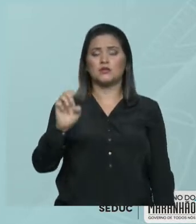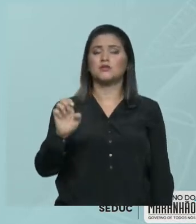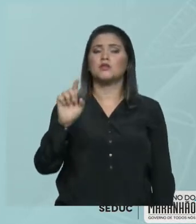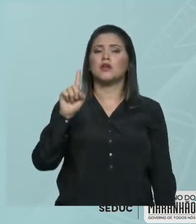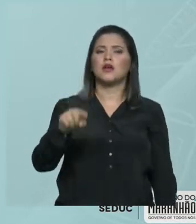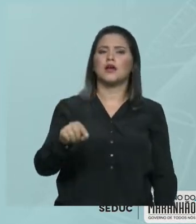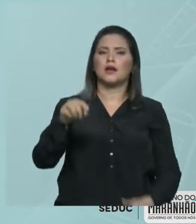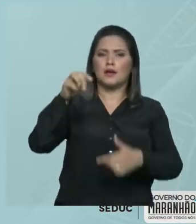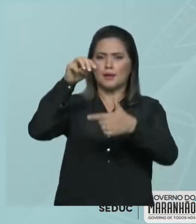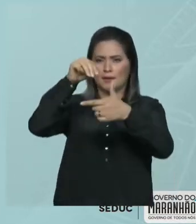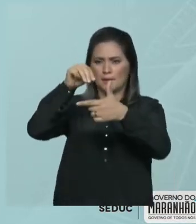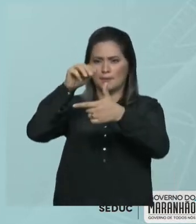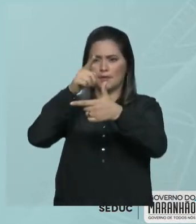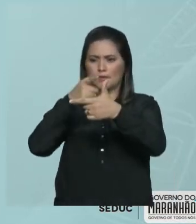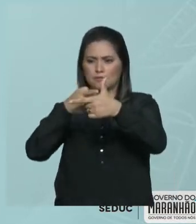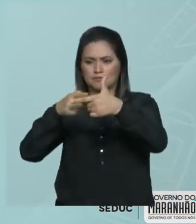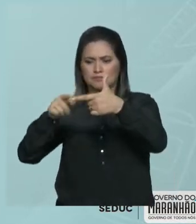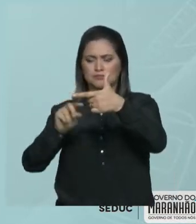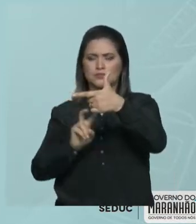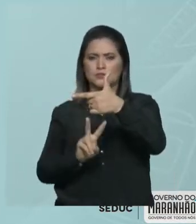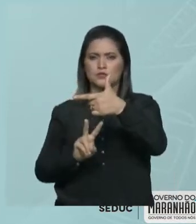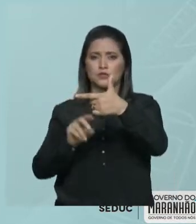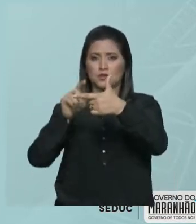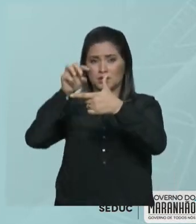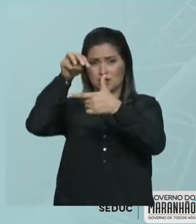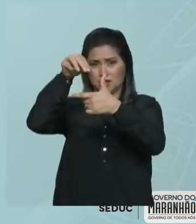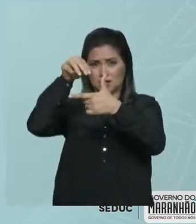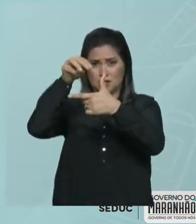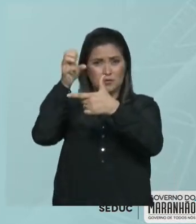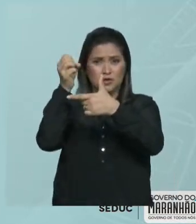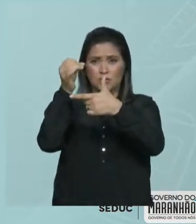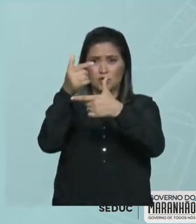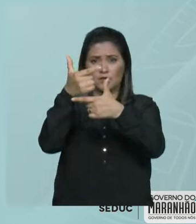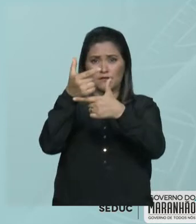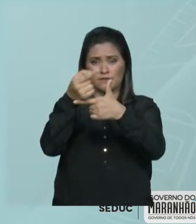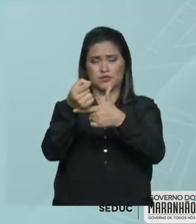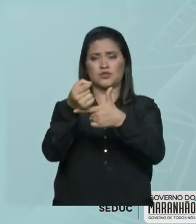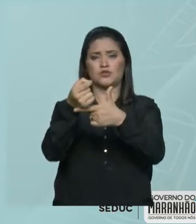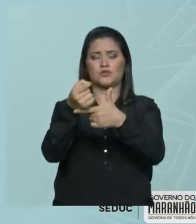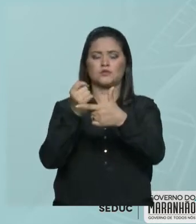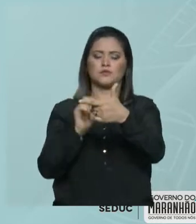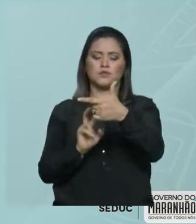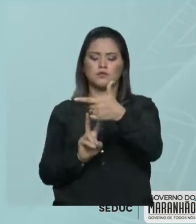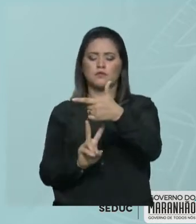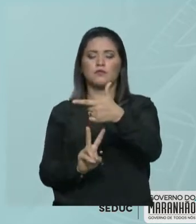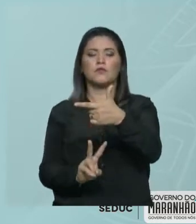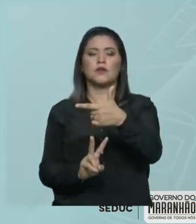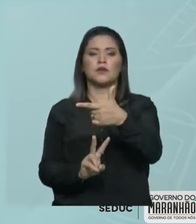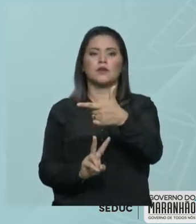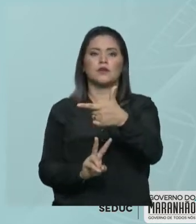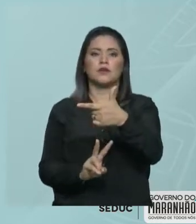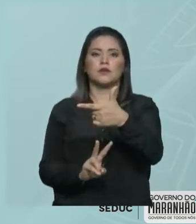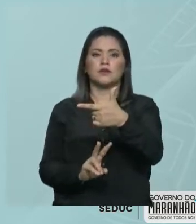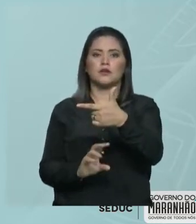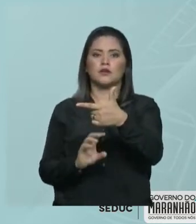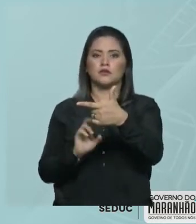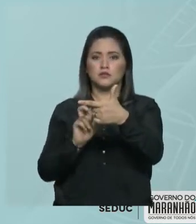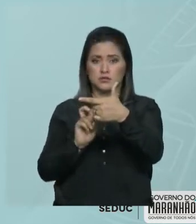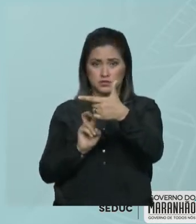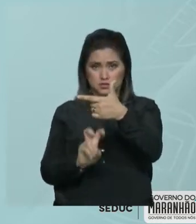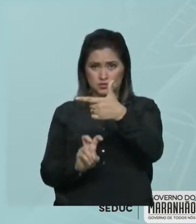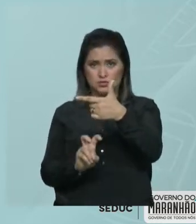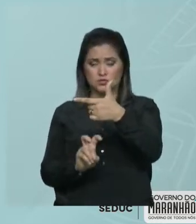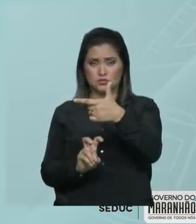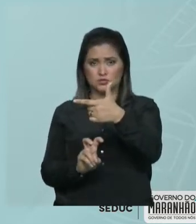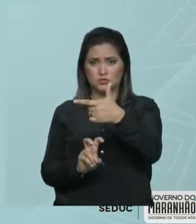é a massa da solução? 20 gramas. Ele te deu o volume da solução? Também me deu o volume que é de 5